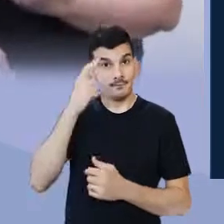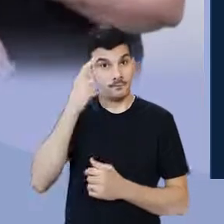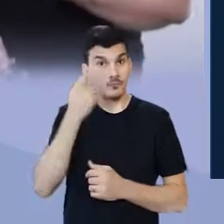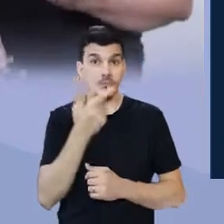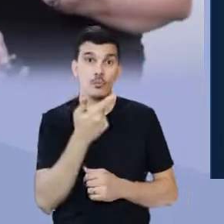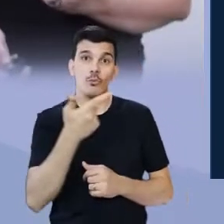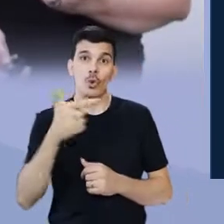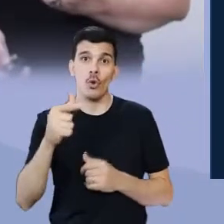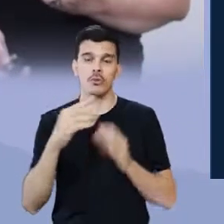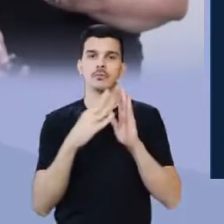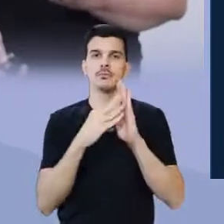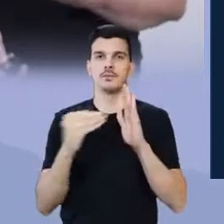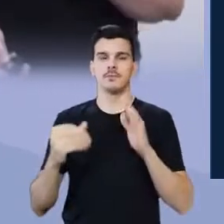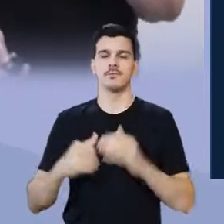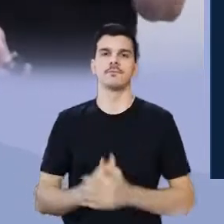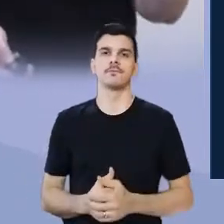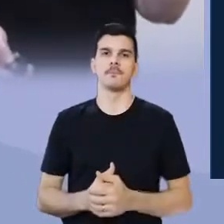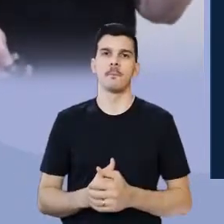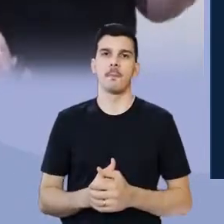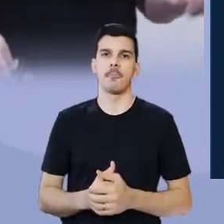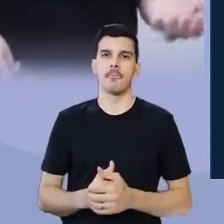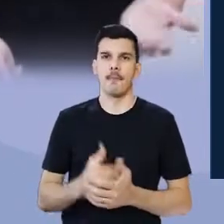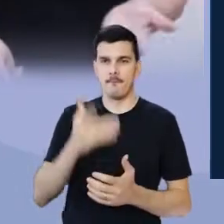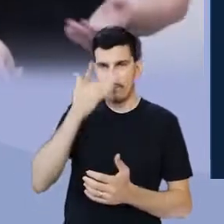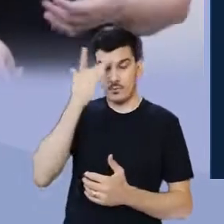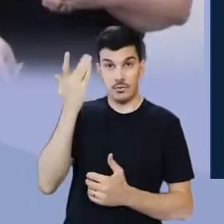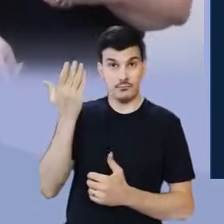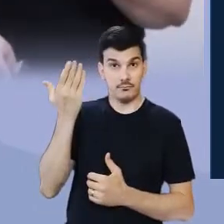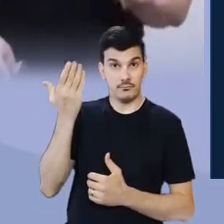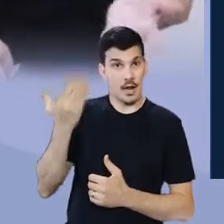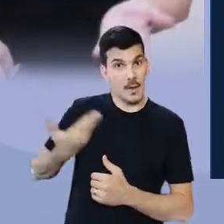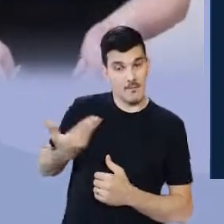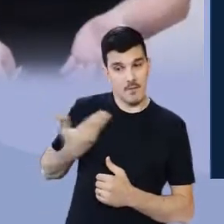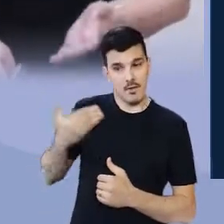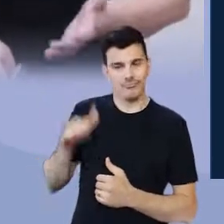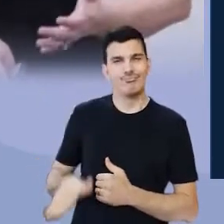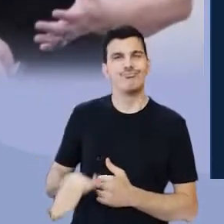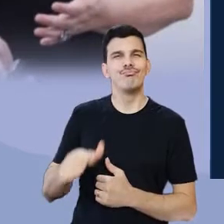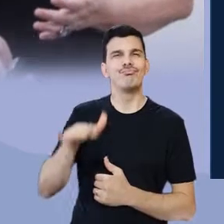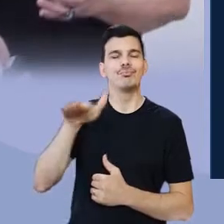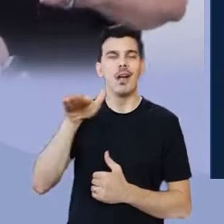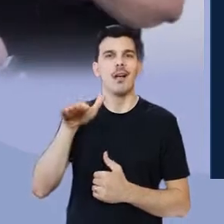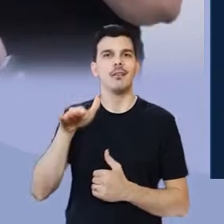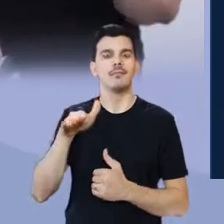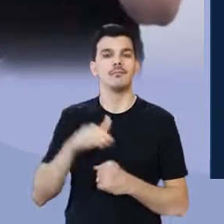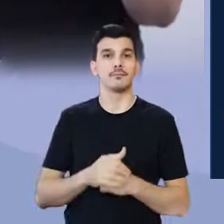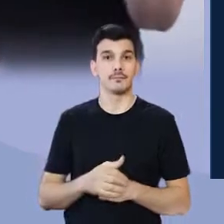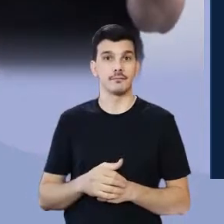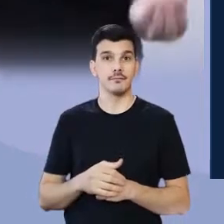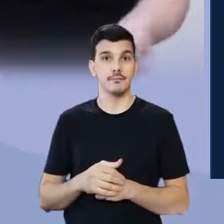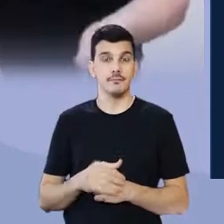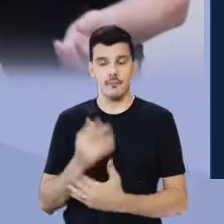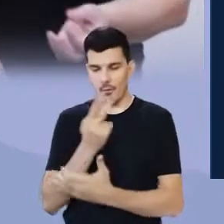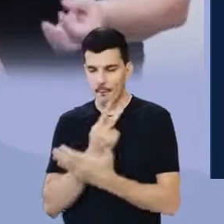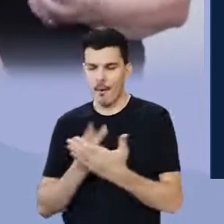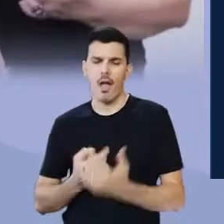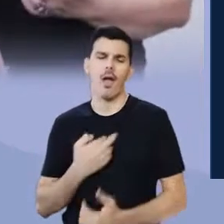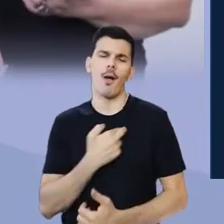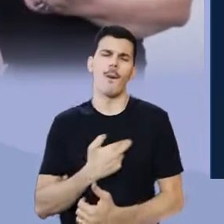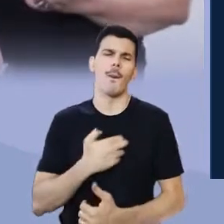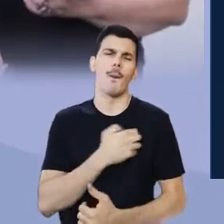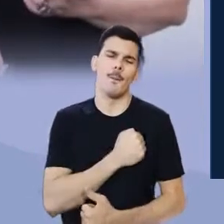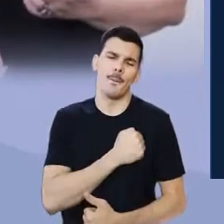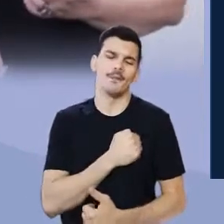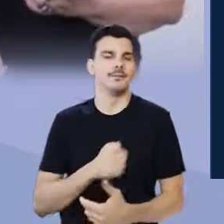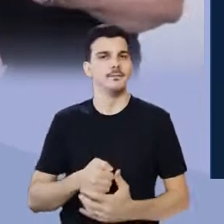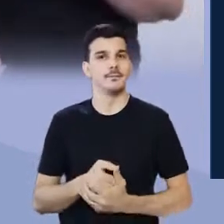outros modelos. Aqueles que me acompanharam na infância, na adolescência, os poemas românticos que